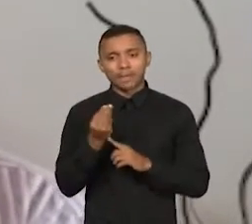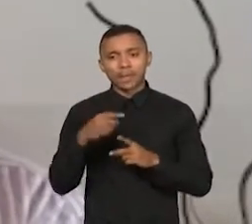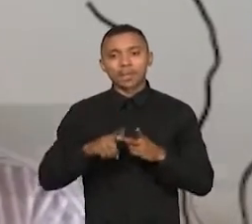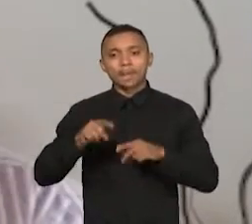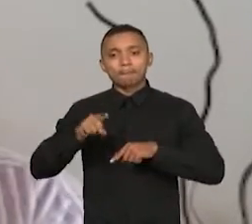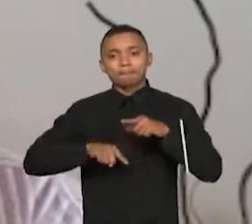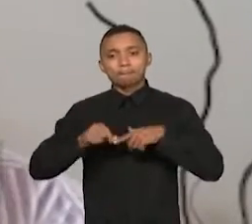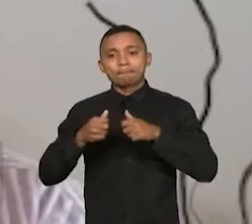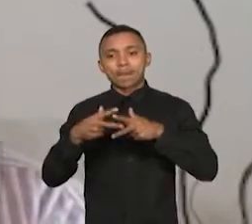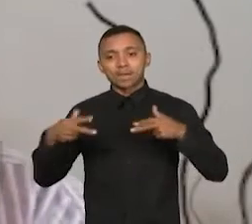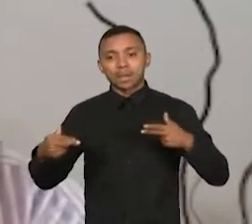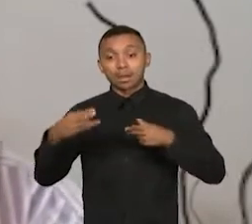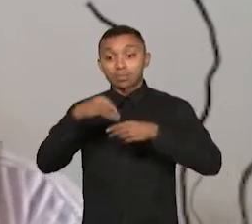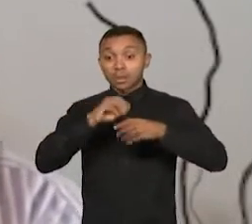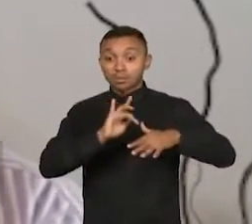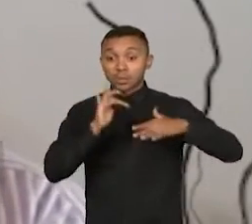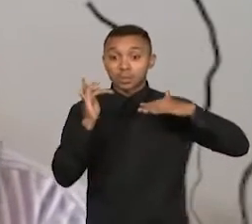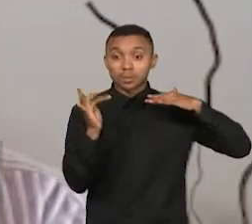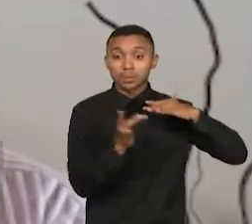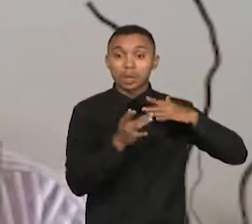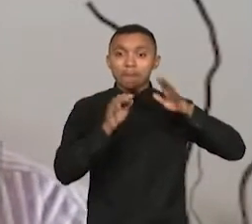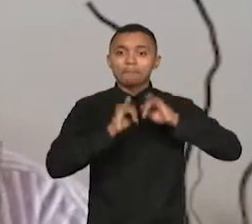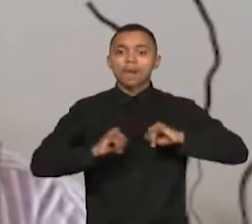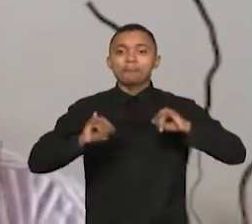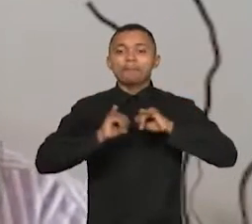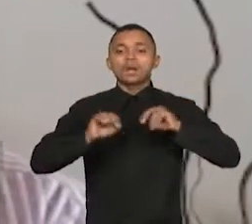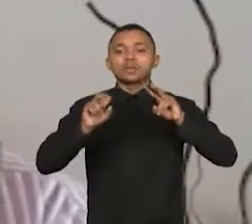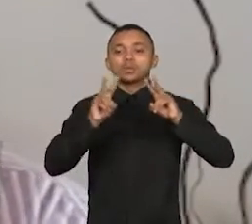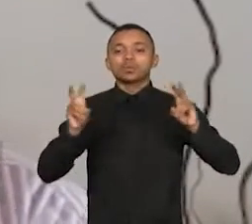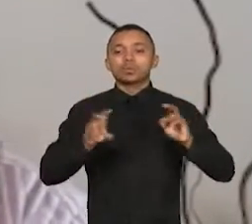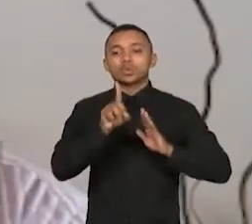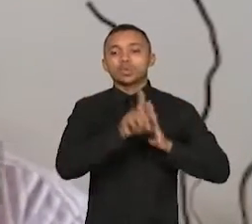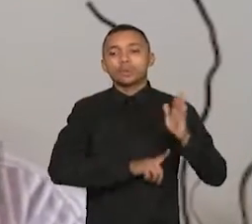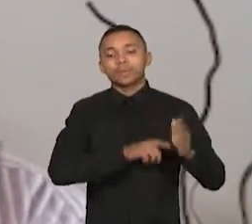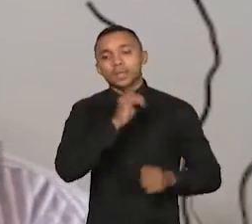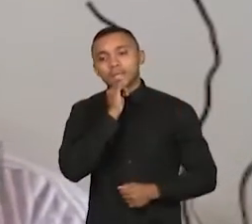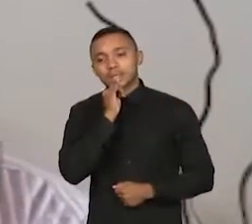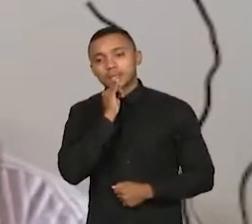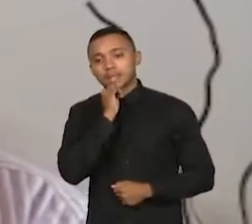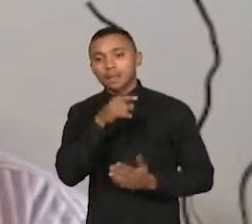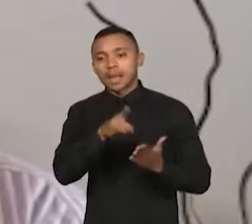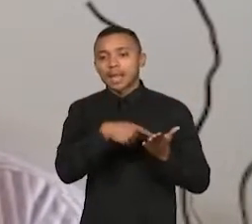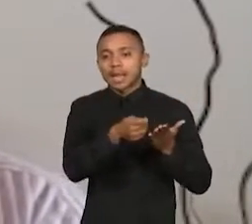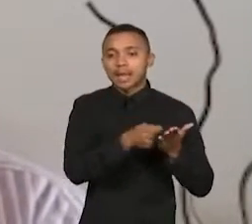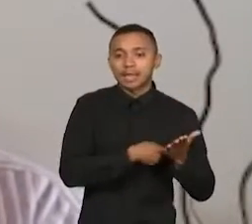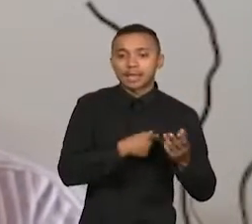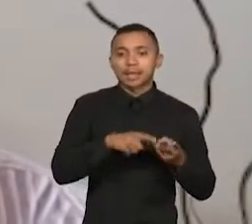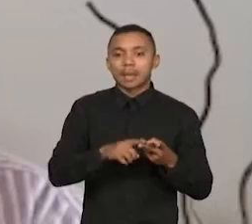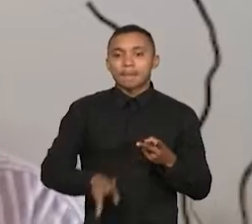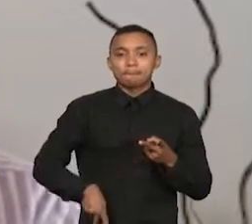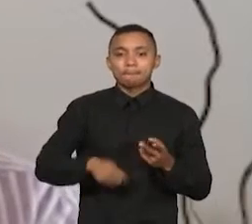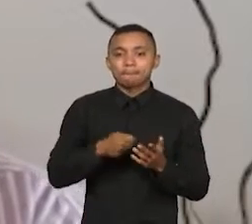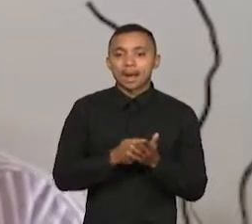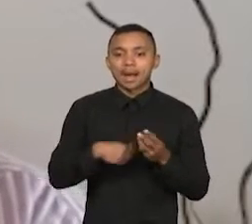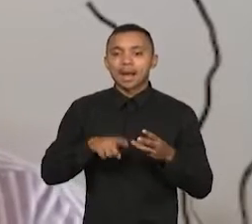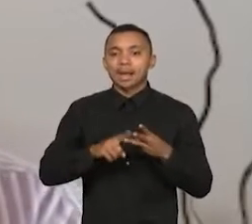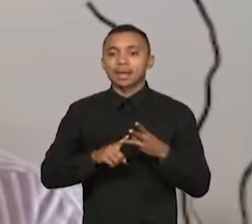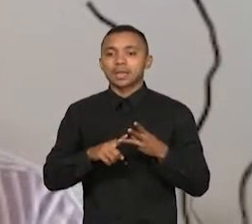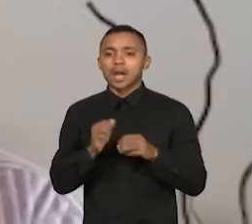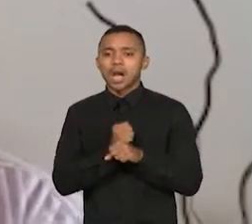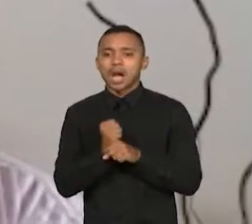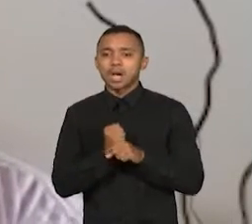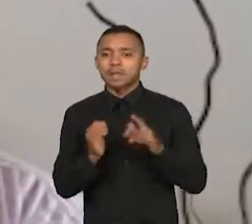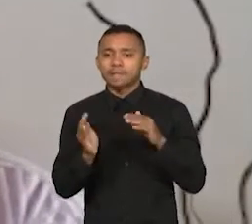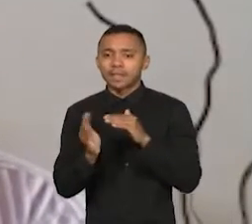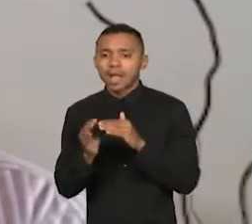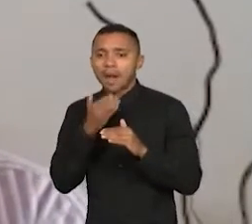divulgados nas redes sociais, esclarecendo quais são os direitos, como por exemplo, a assinatura da carteira, o pagamento de salário mínimo, do 10ºC, das férias,